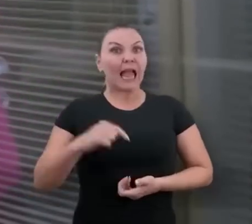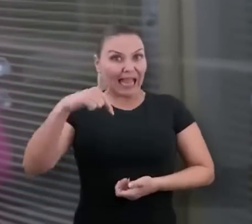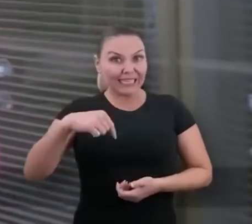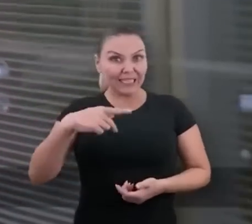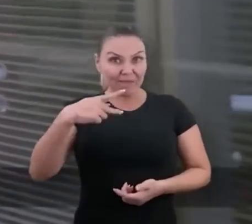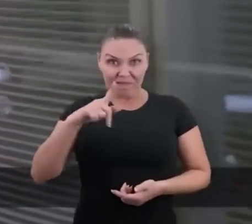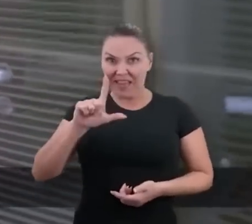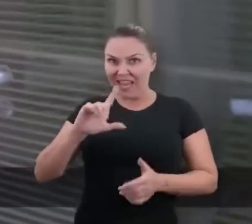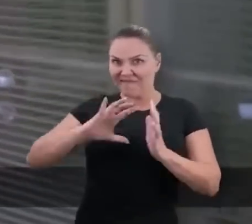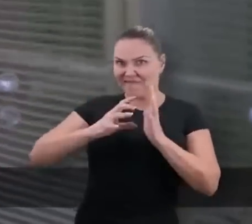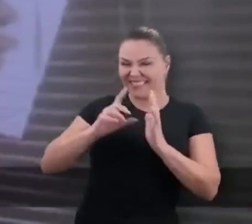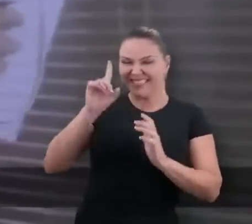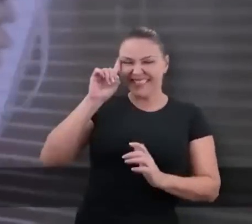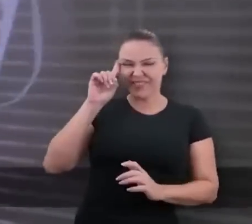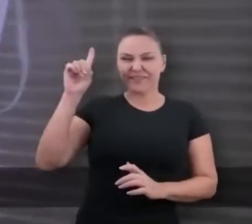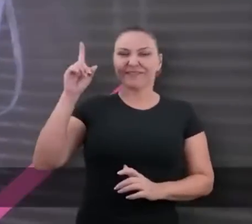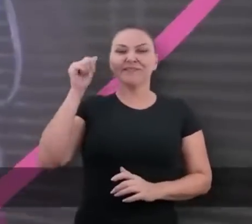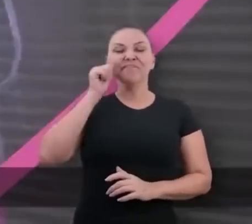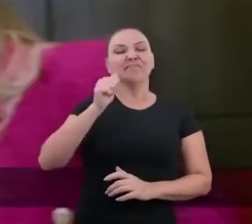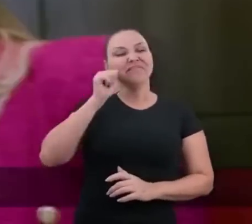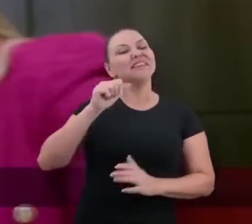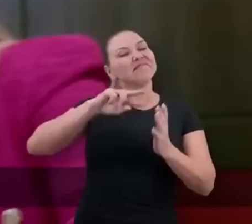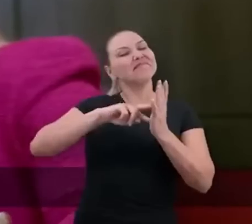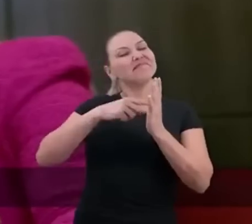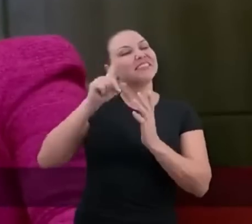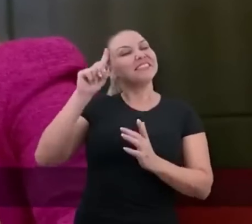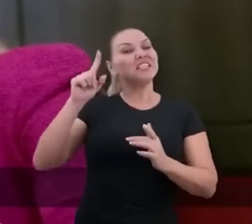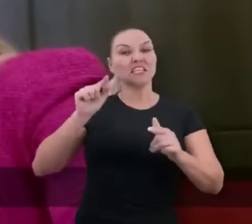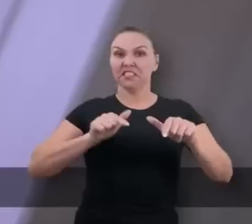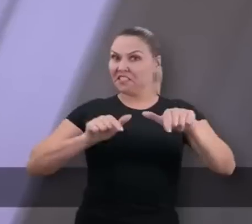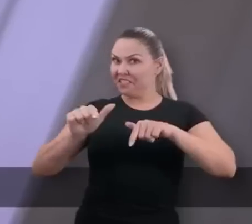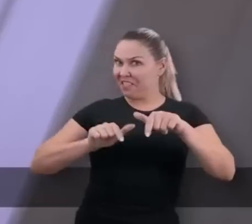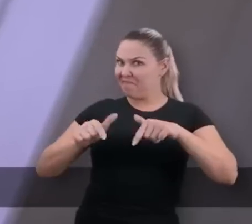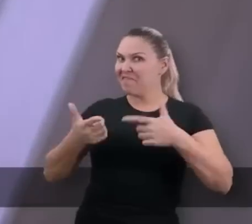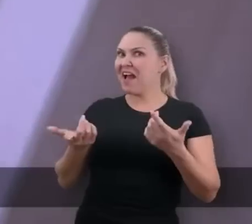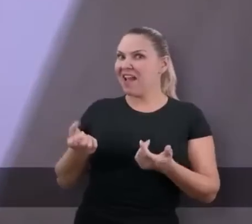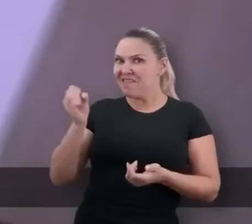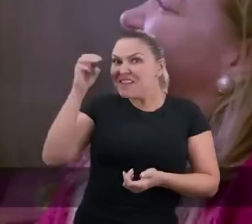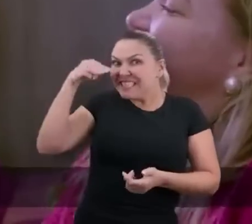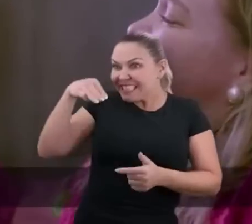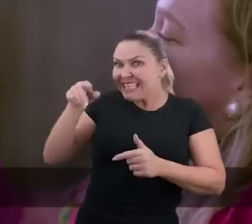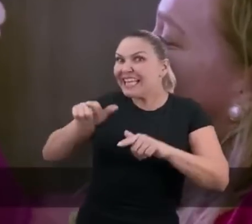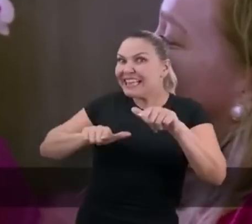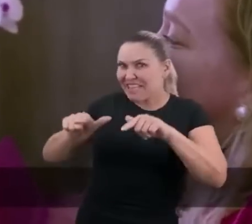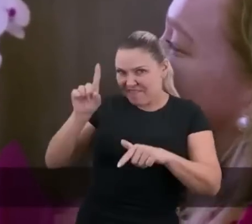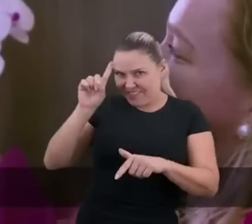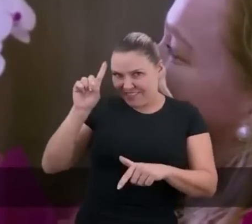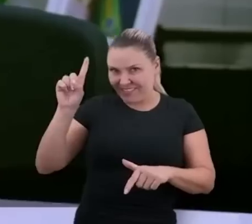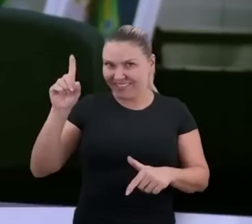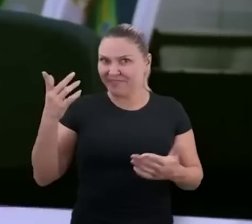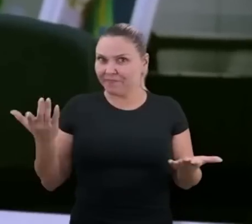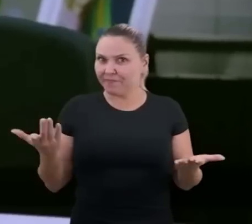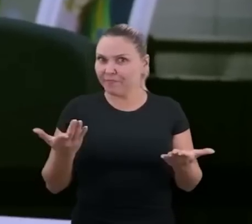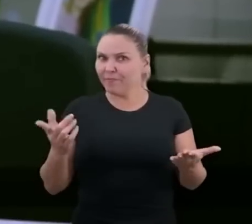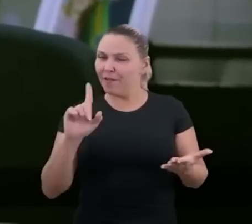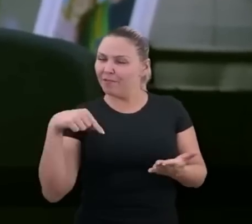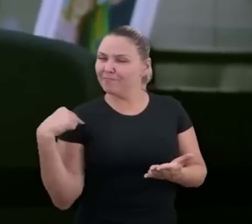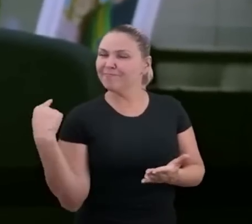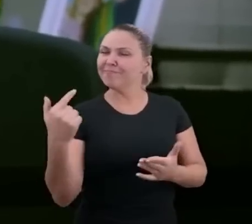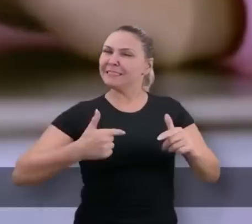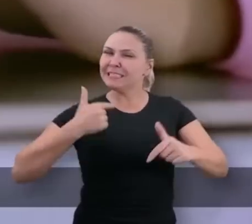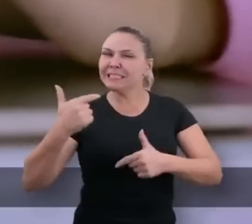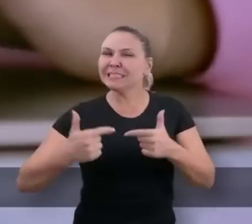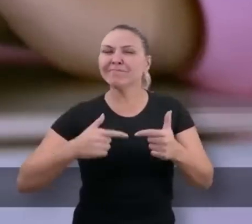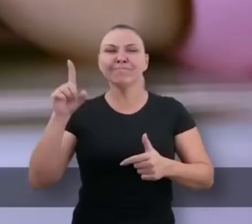Aqui no PL, Dia da Mulher é dia de trabalho. Sim, dia de trabalho, e nós vamos